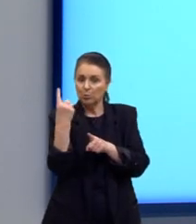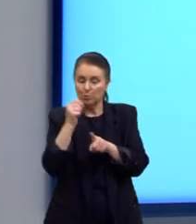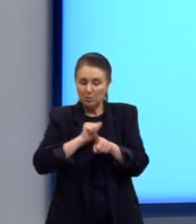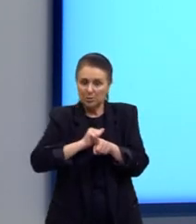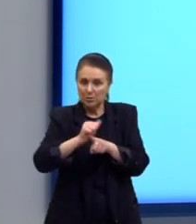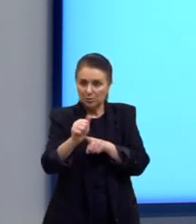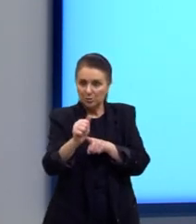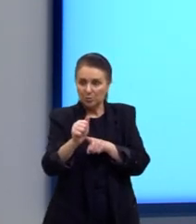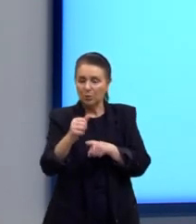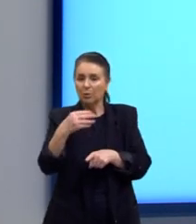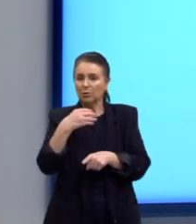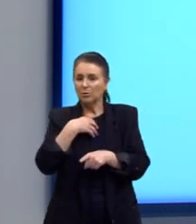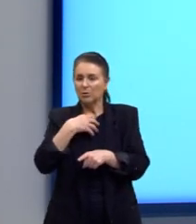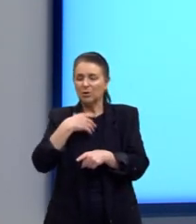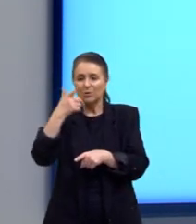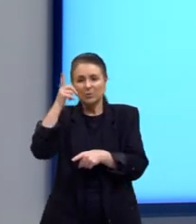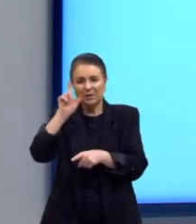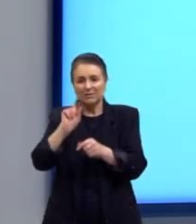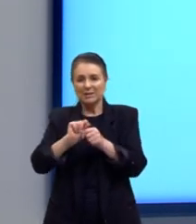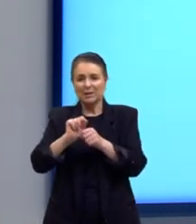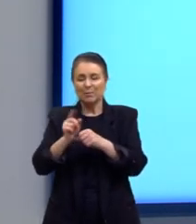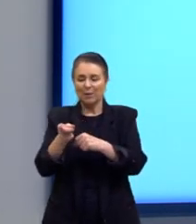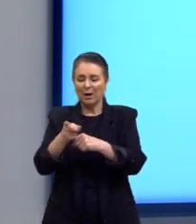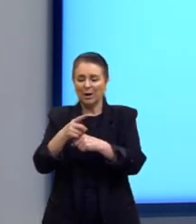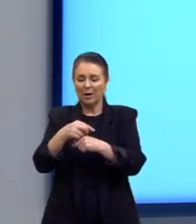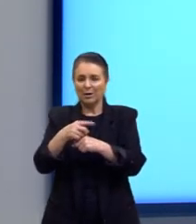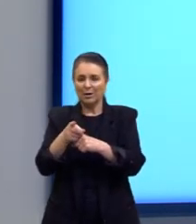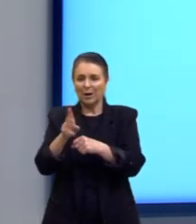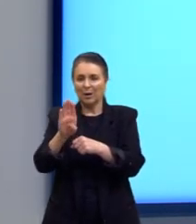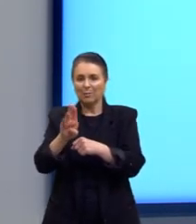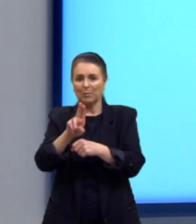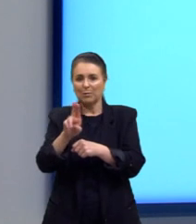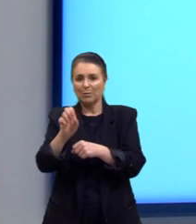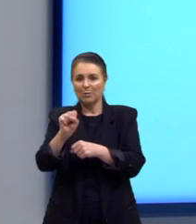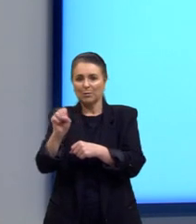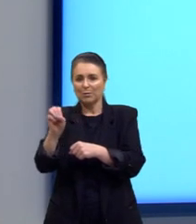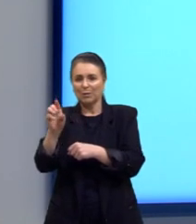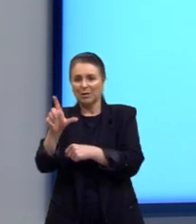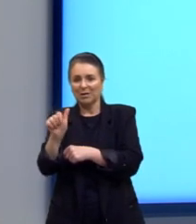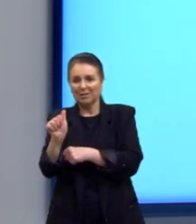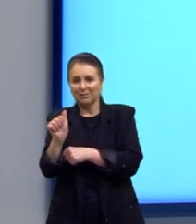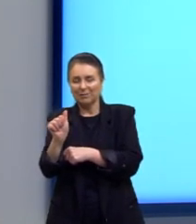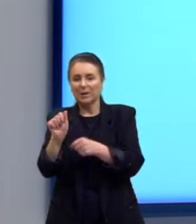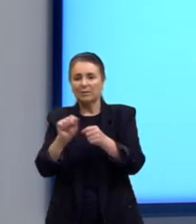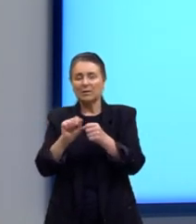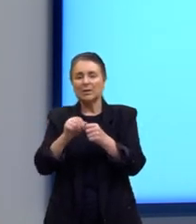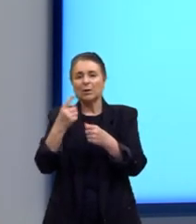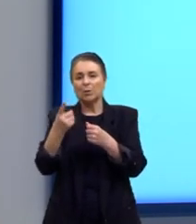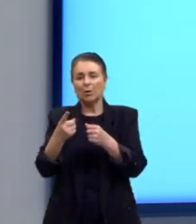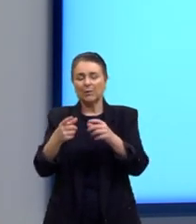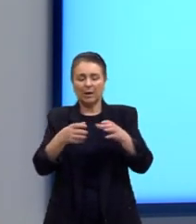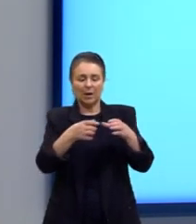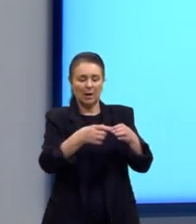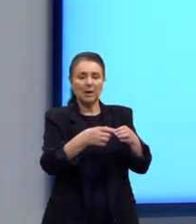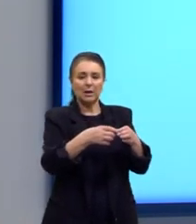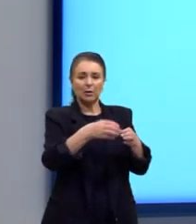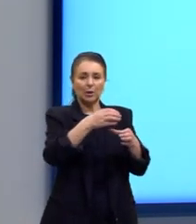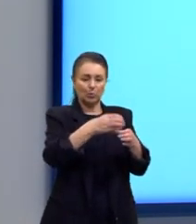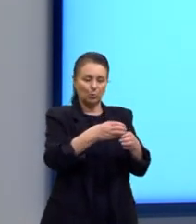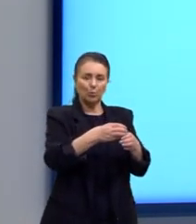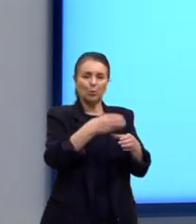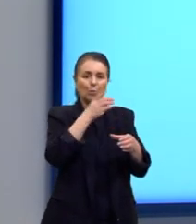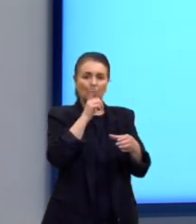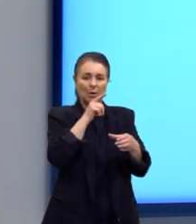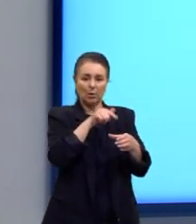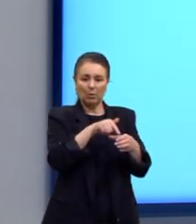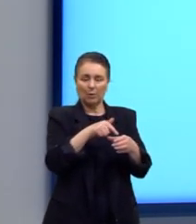Então, uma maneira que a gente consegue construir uma bússola, né? É fazendo esse processo. Se a gente tem, por exemplo, um copo de água, né? E tem uma